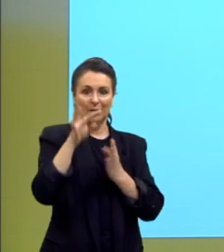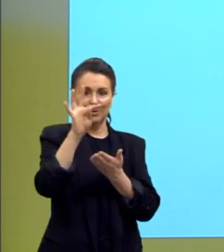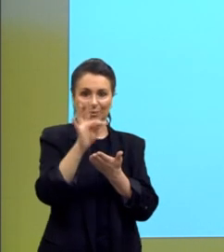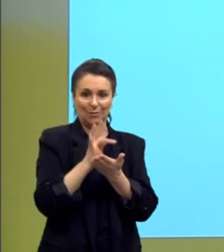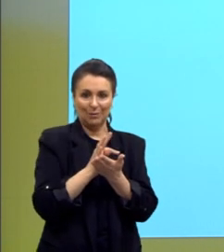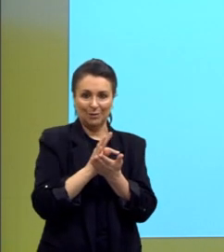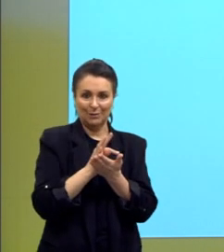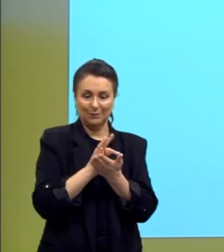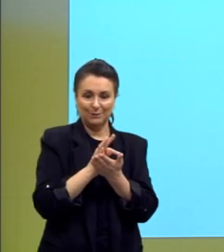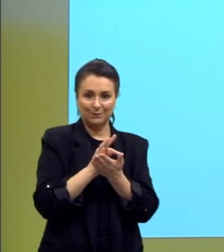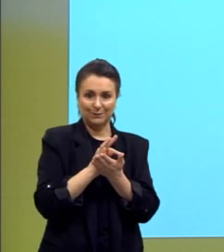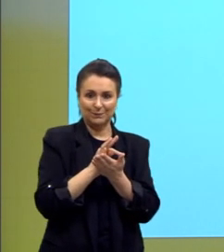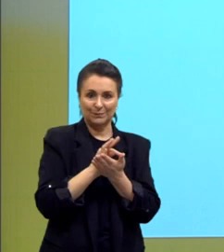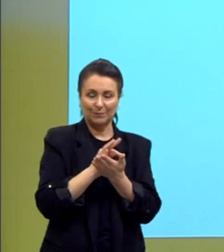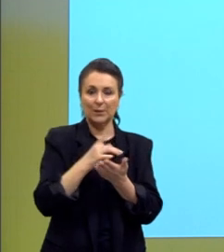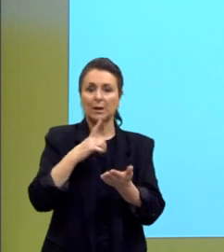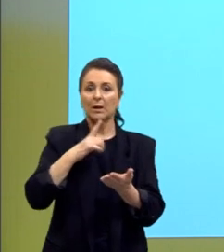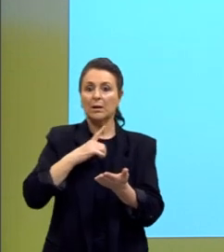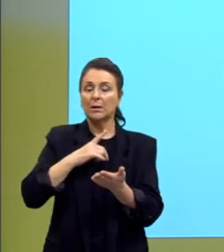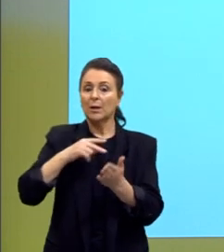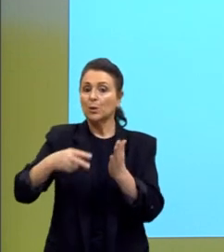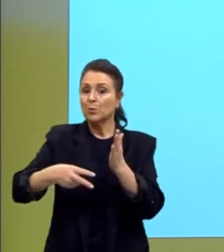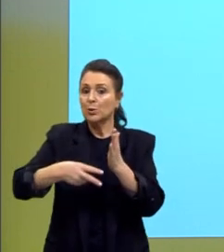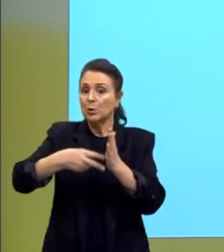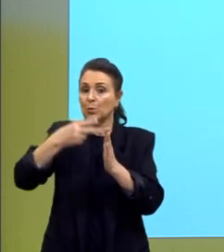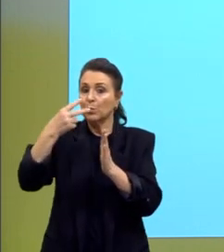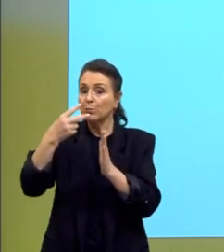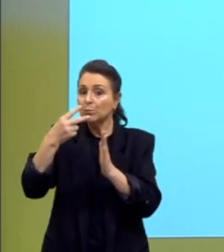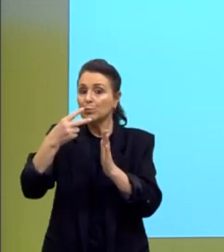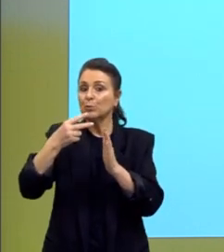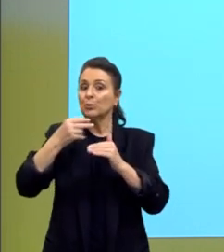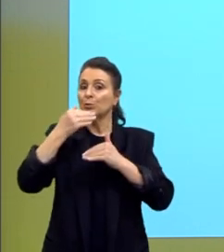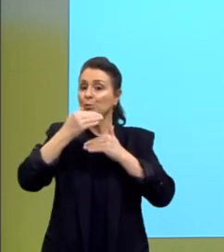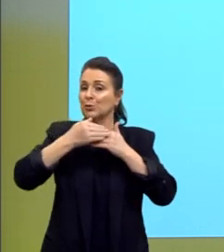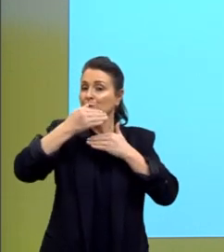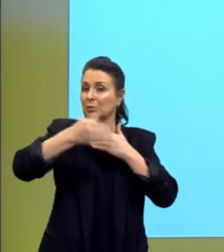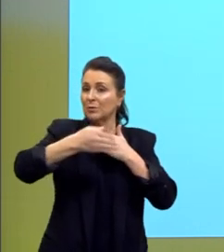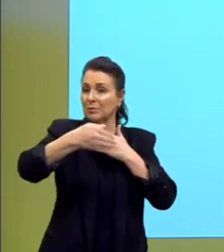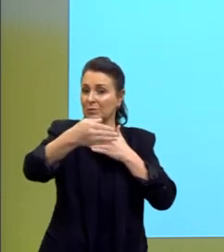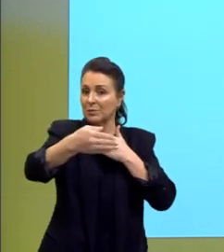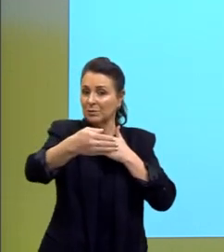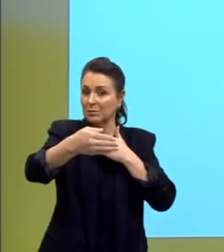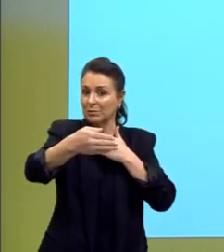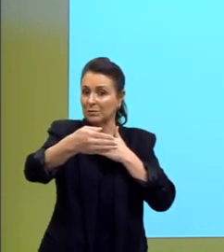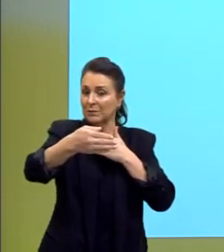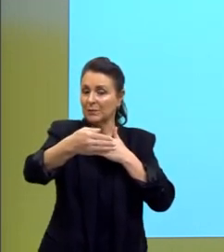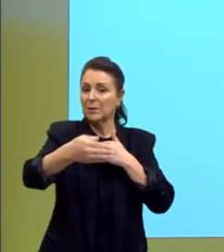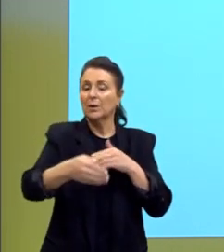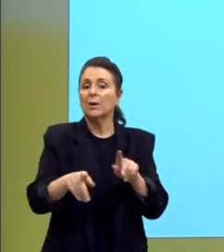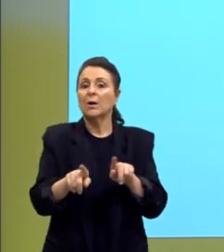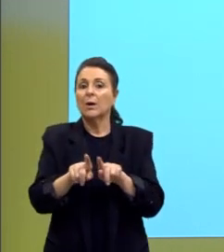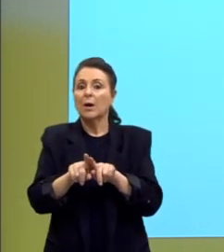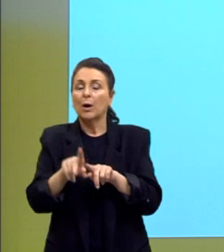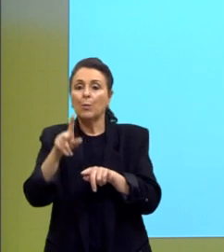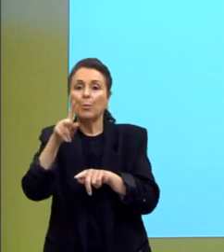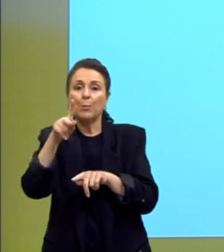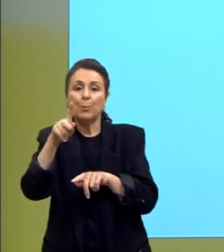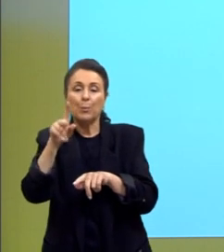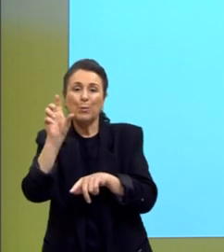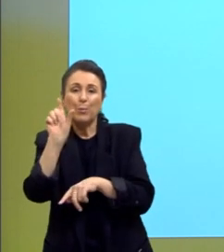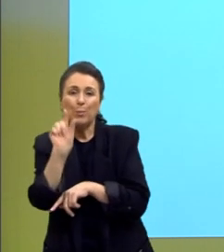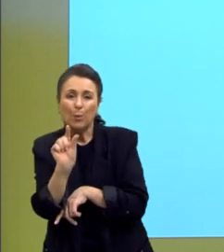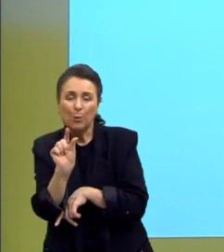E nós temos o segundo desenvolvimento. Além disso, pela pouca maturidade,